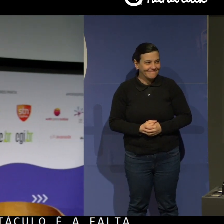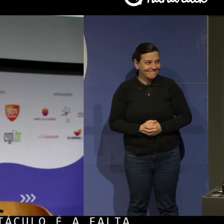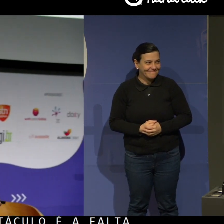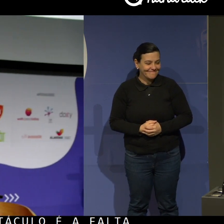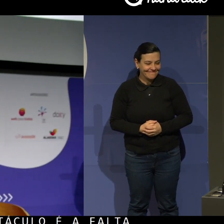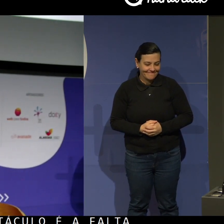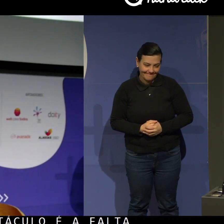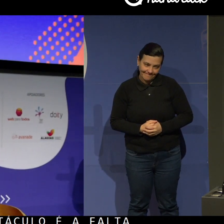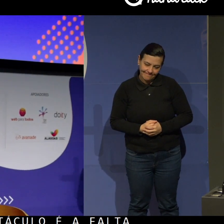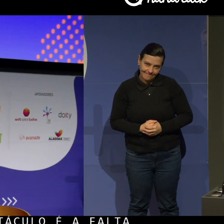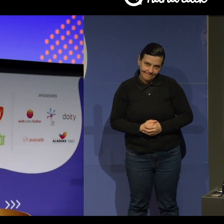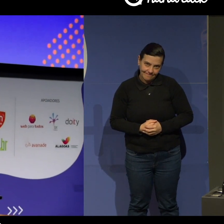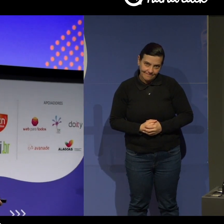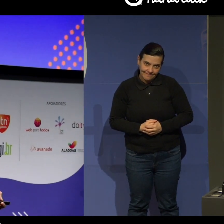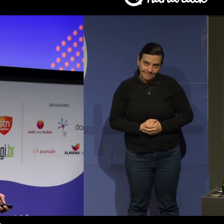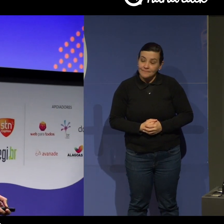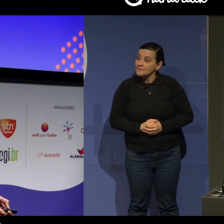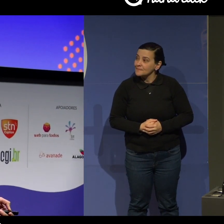Direito, ponto com, ponto BR.